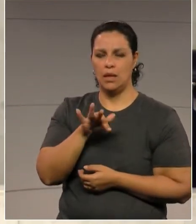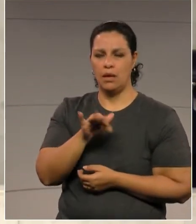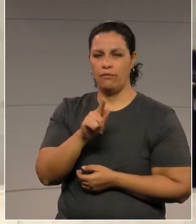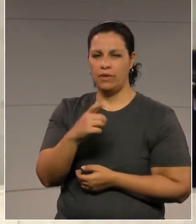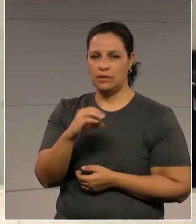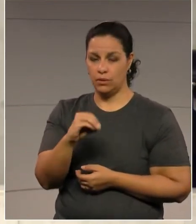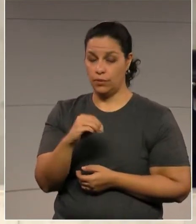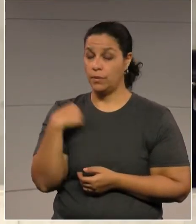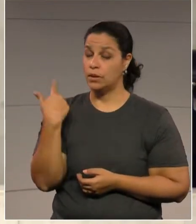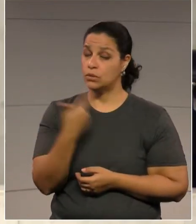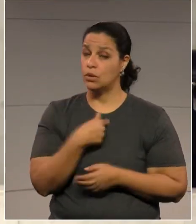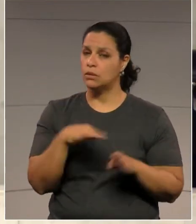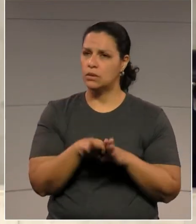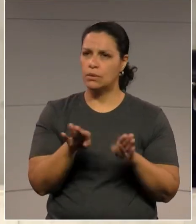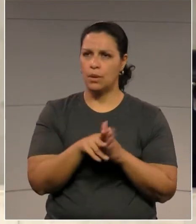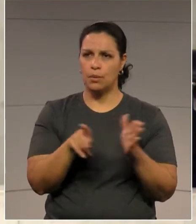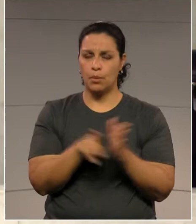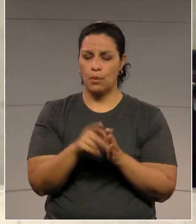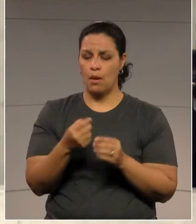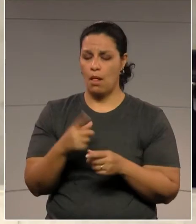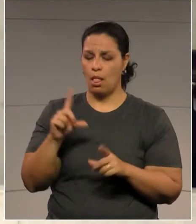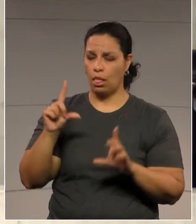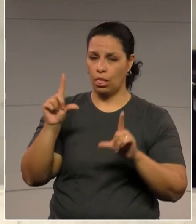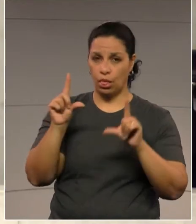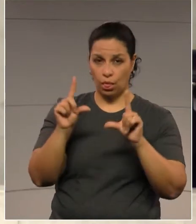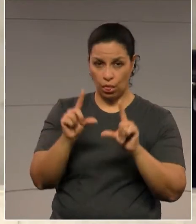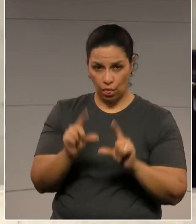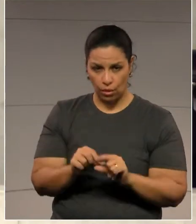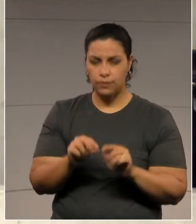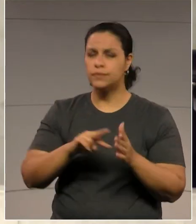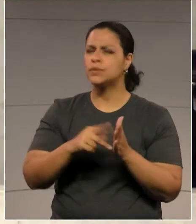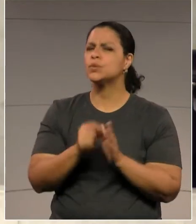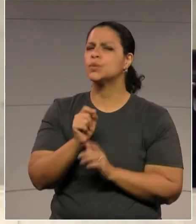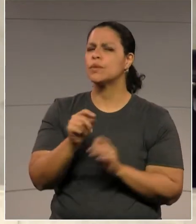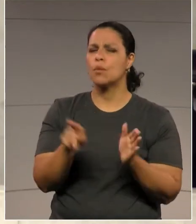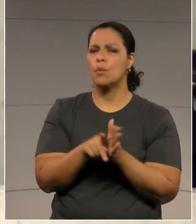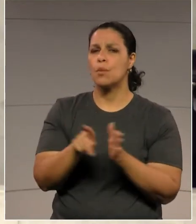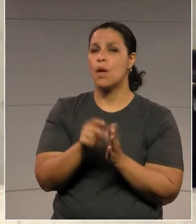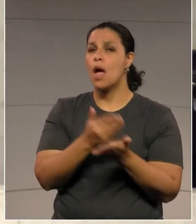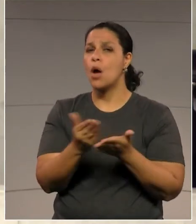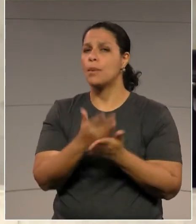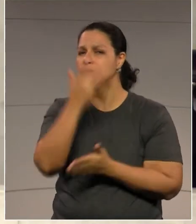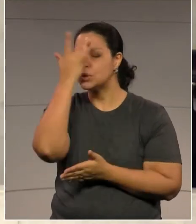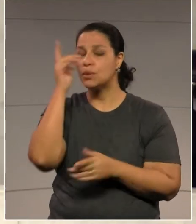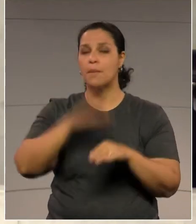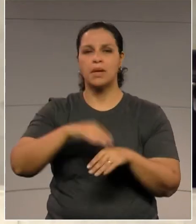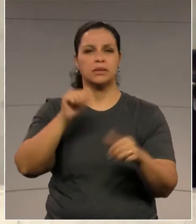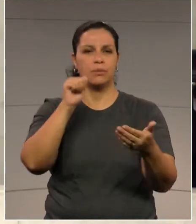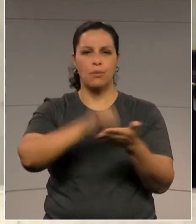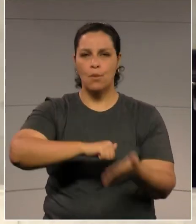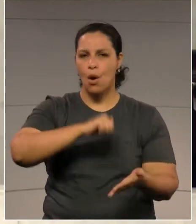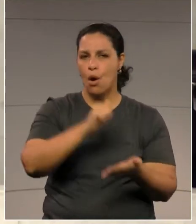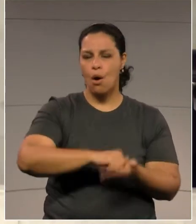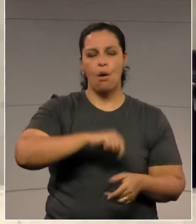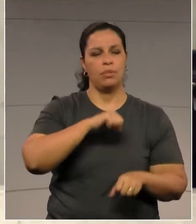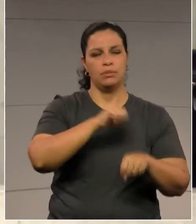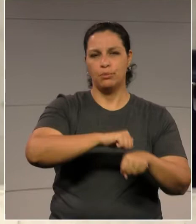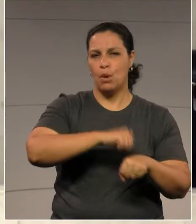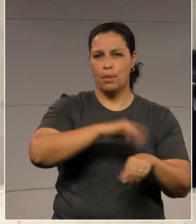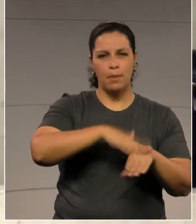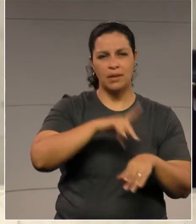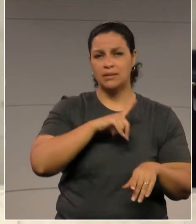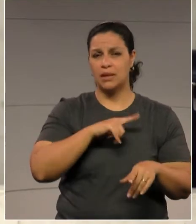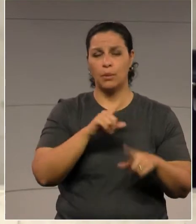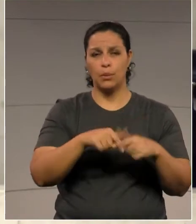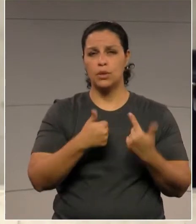Agora, de forma mais, como a alíquota é regressiva, ela incide sobre as pessoas mais pobres, principalmente aqueles setores que